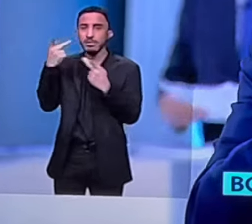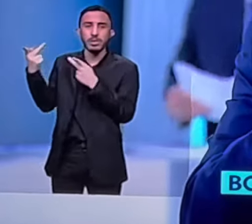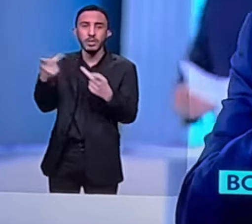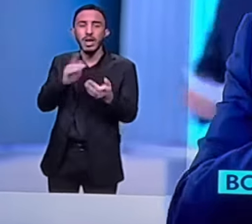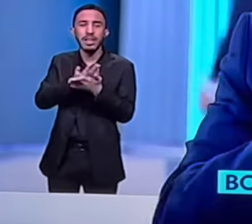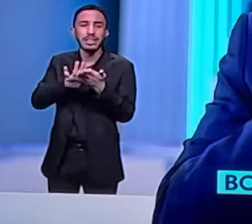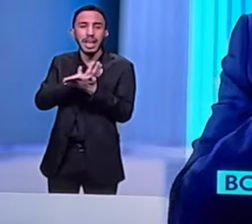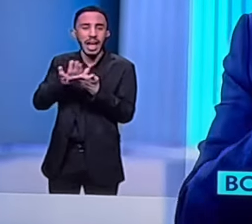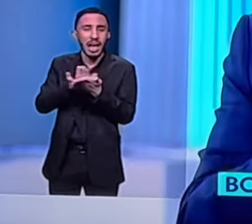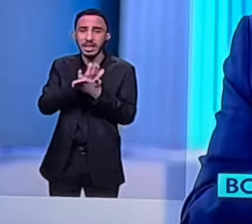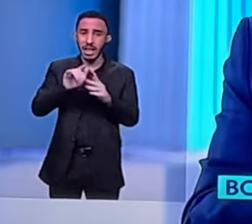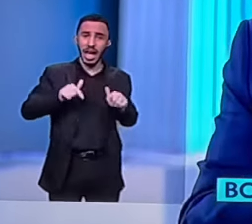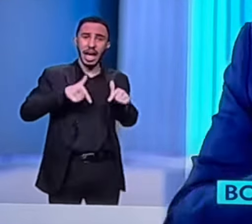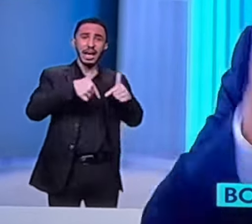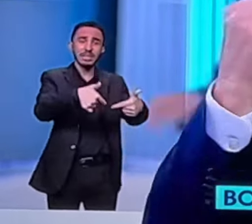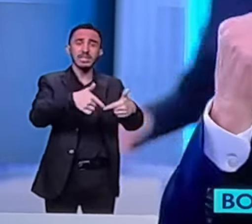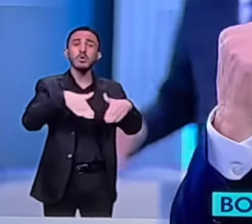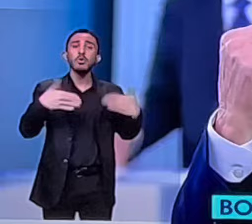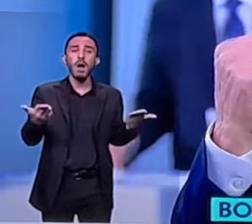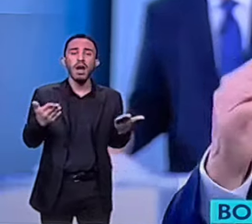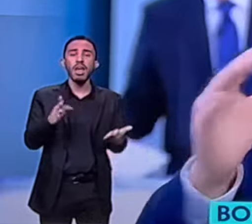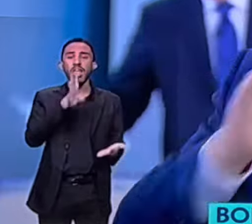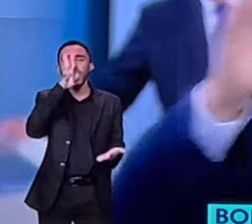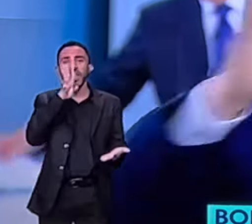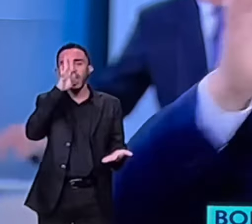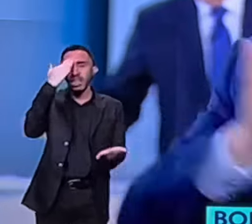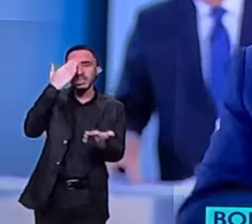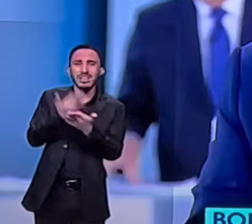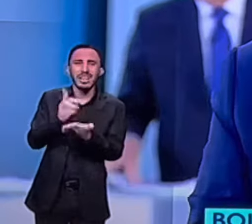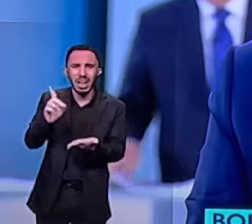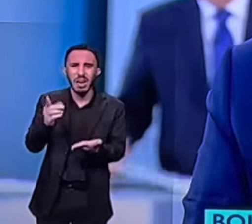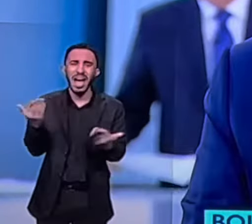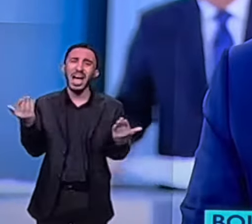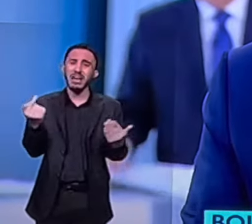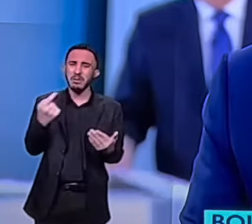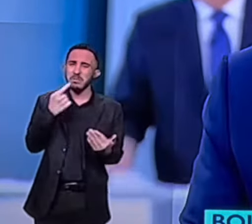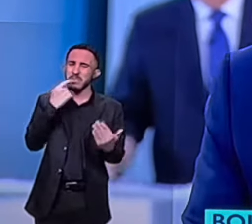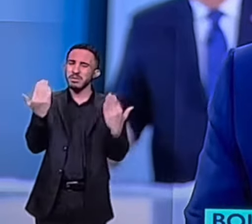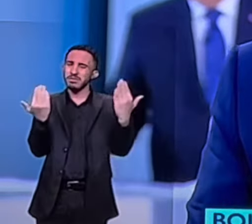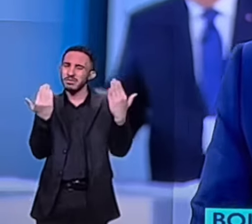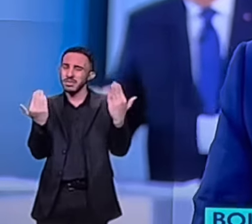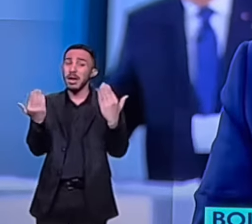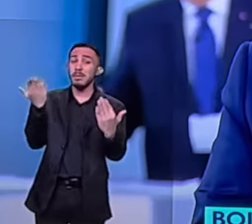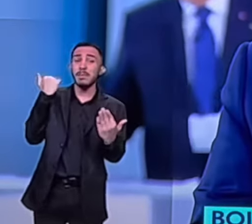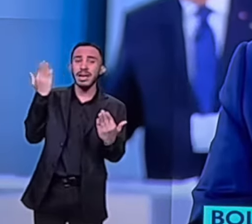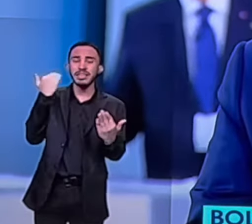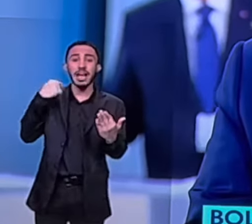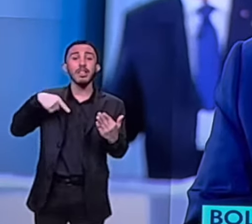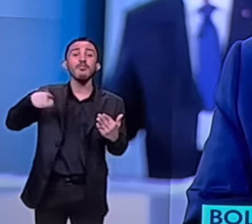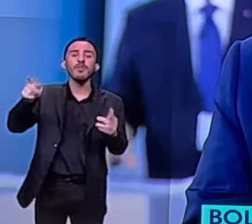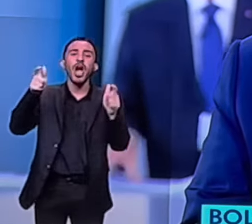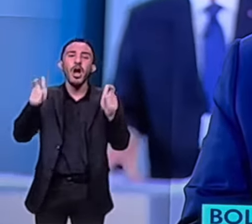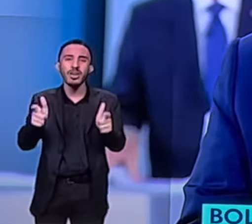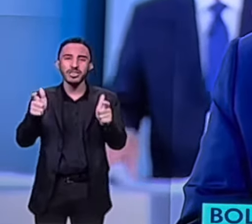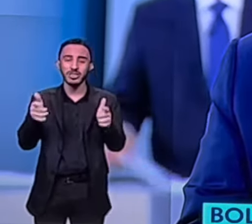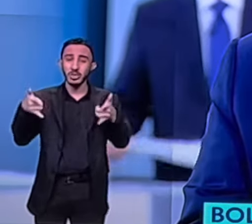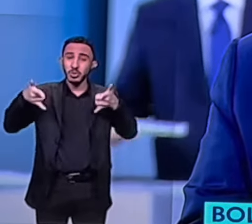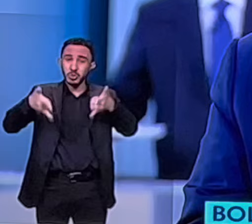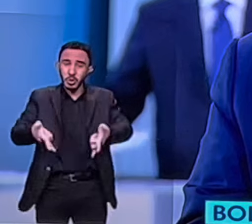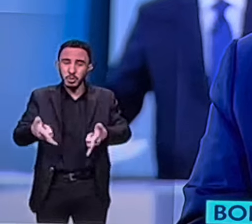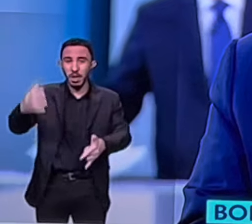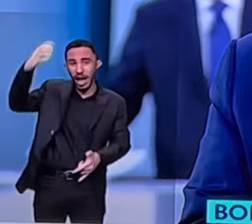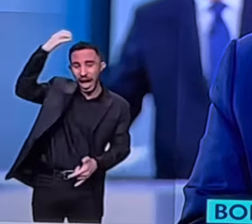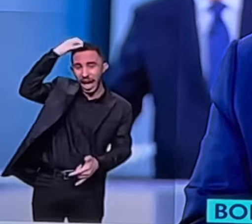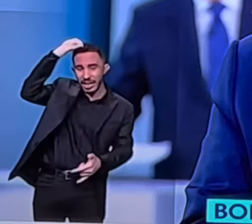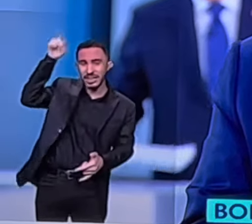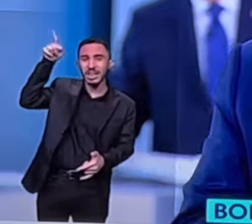um gesto a não ser desacreditar. Agora, no final, tentou mostrar que a Maldir foi no túmulo da Raria da Inglaterra, quando aqui